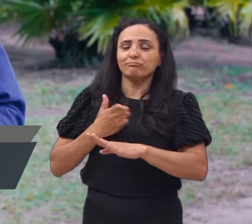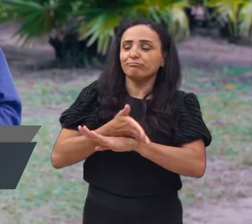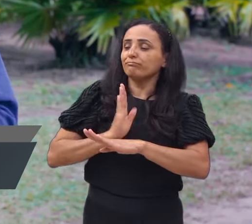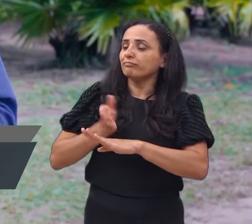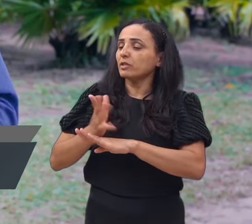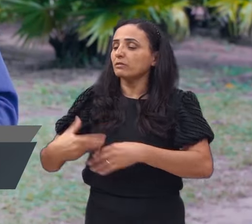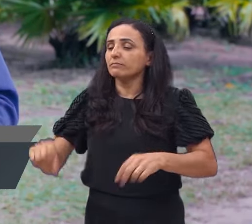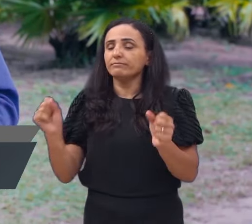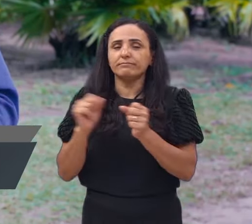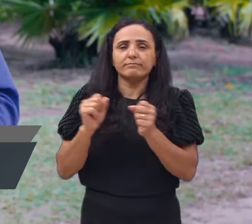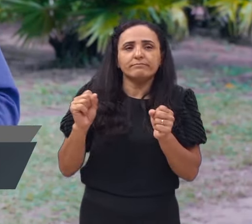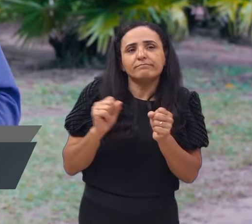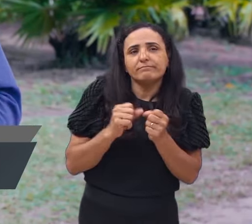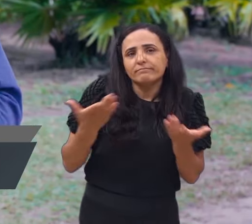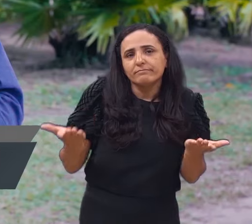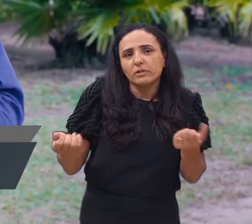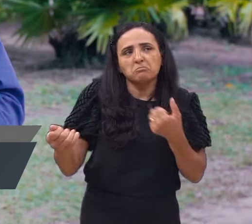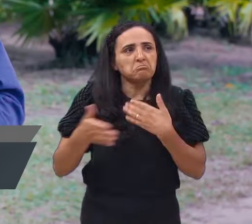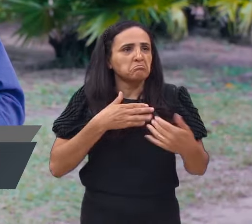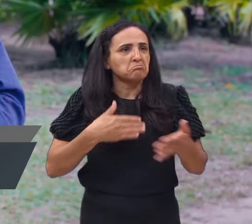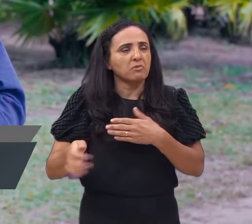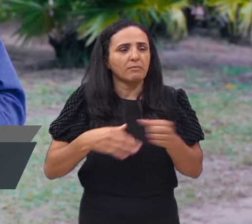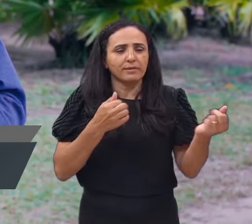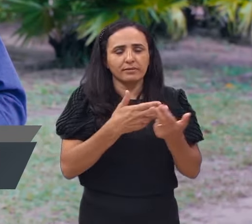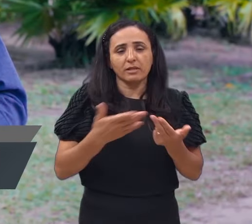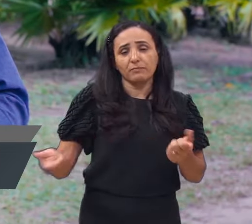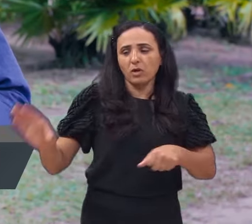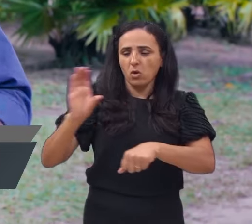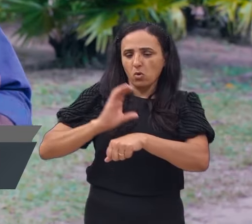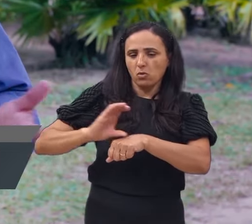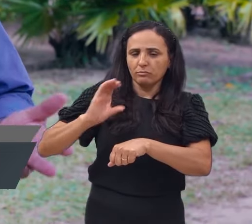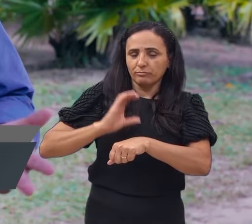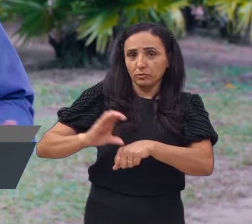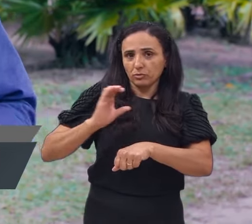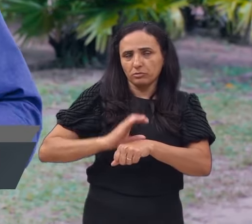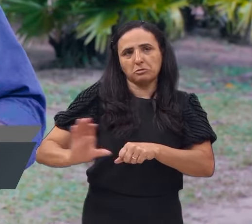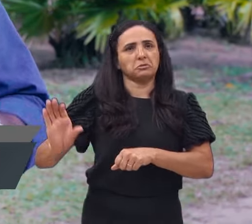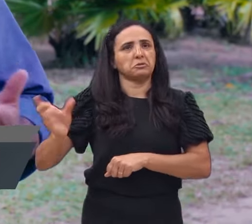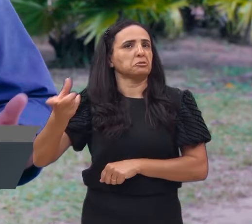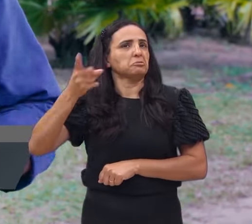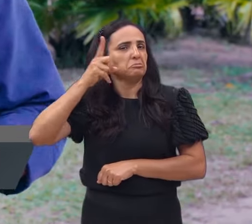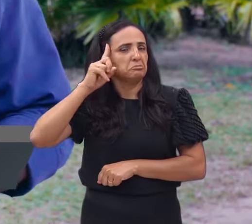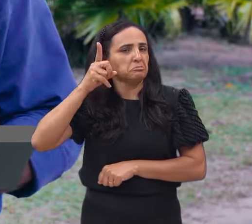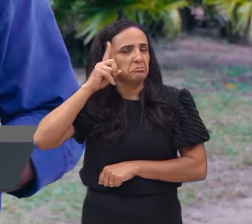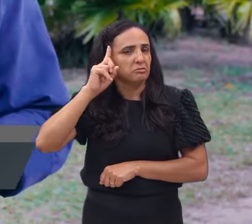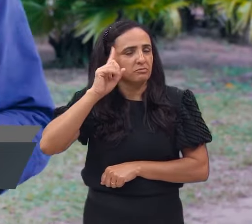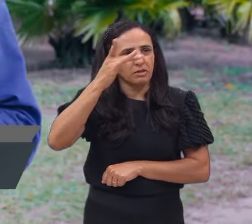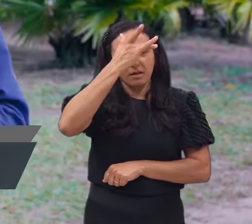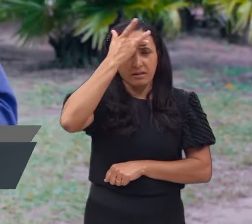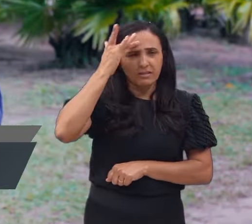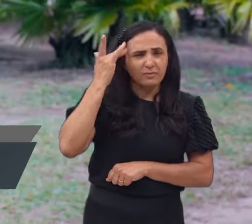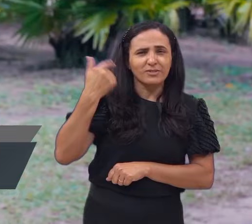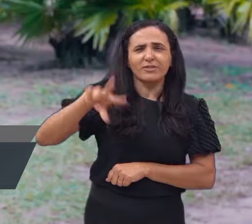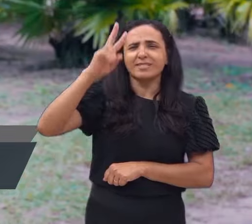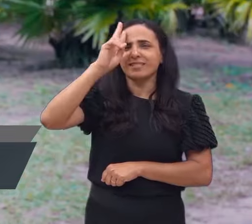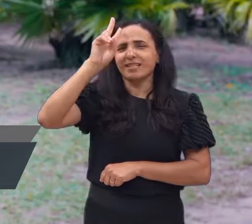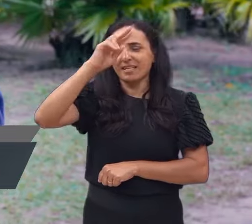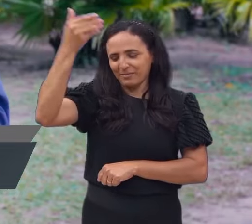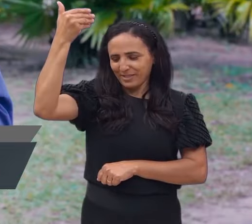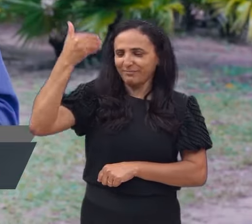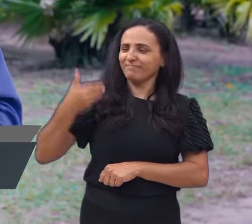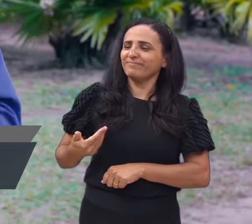façamos, ou qualquer curso de nossa vida, do nosso dia a dia, sempre seremos